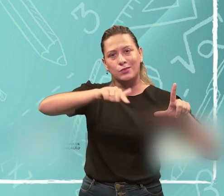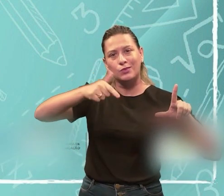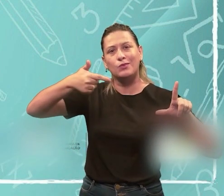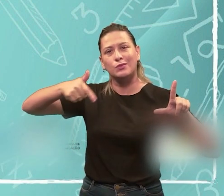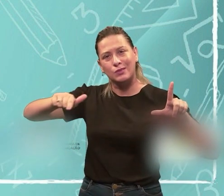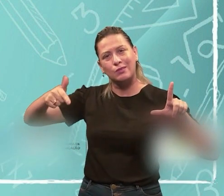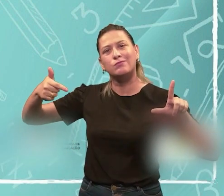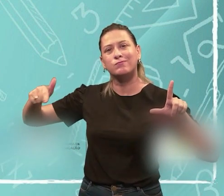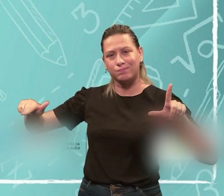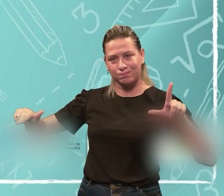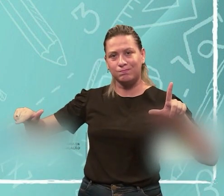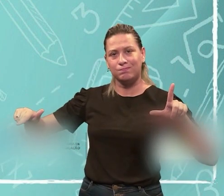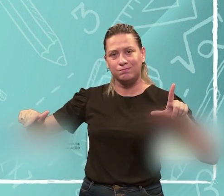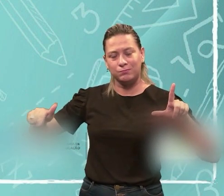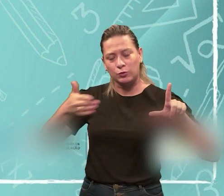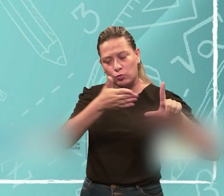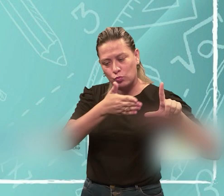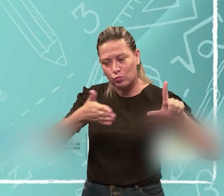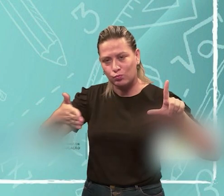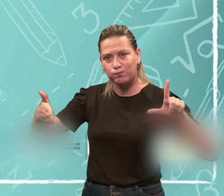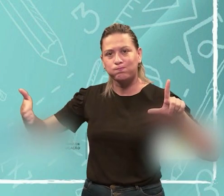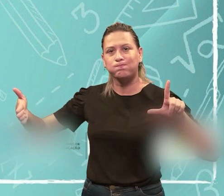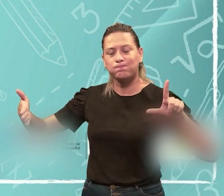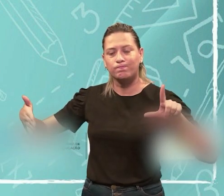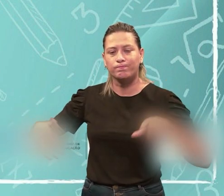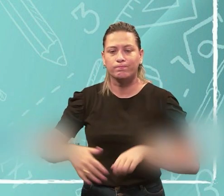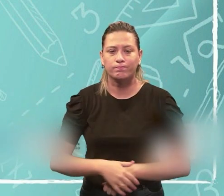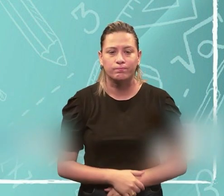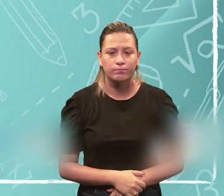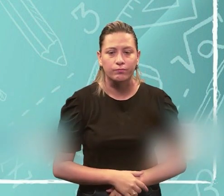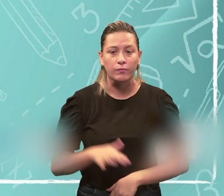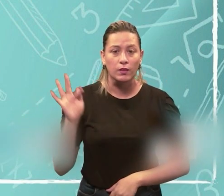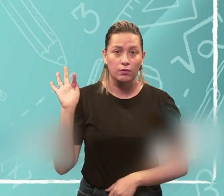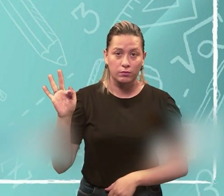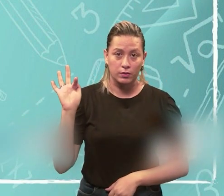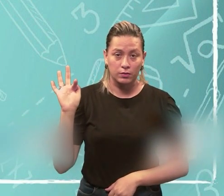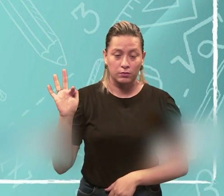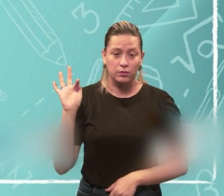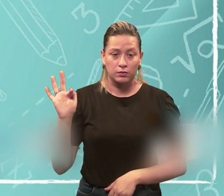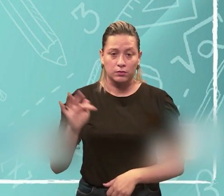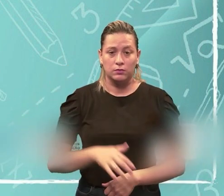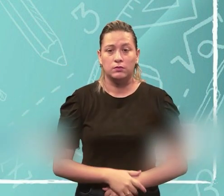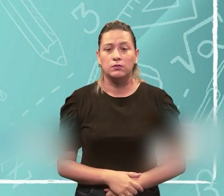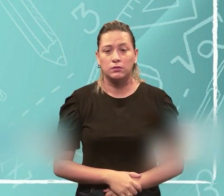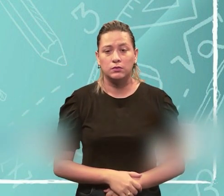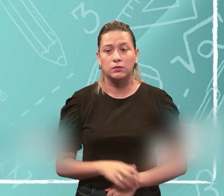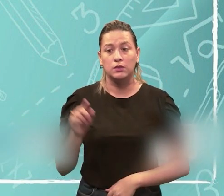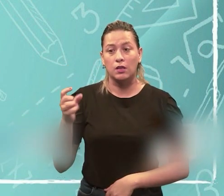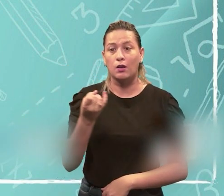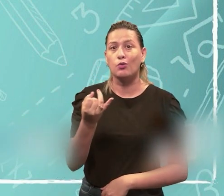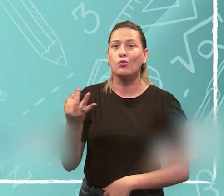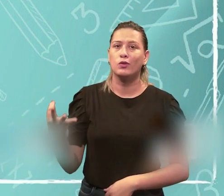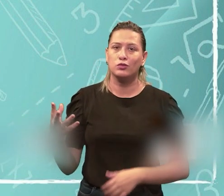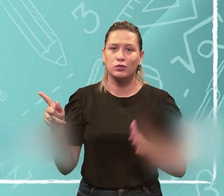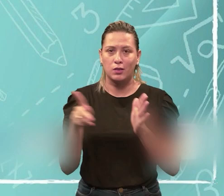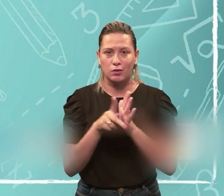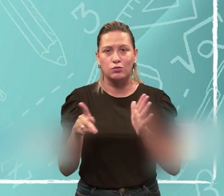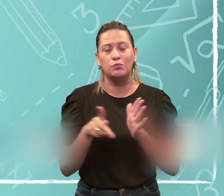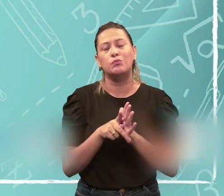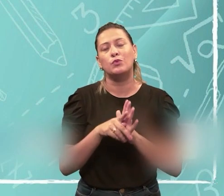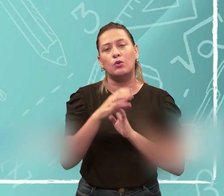de todo o processo, tá? A frequência do sinal senoidal indica quantos ciclos, né,